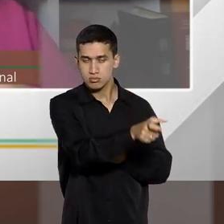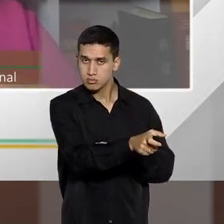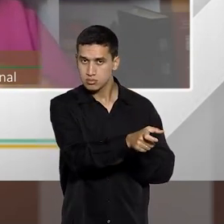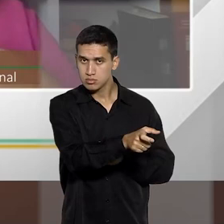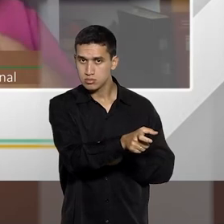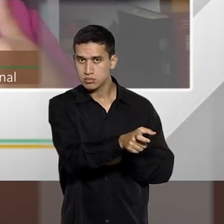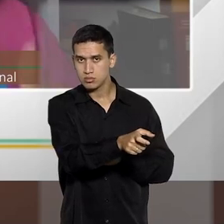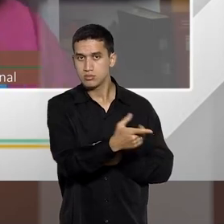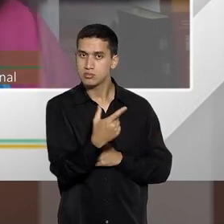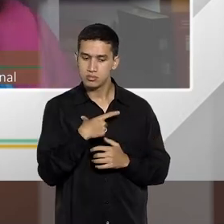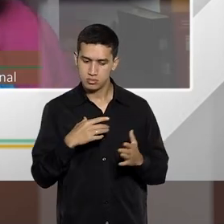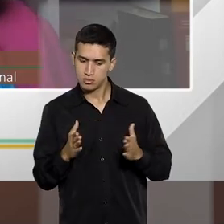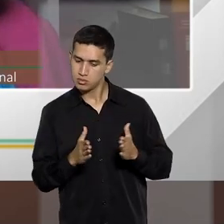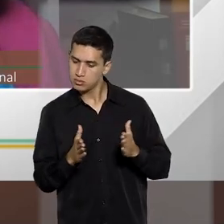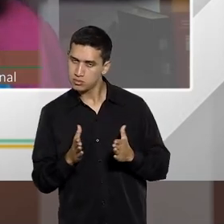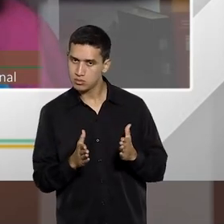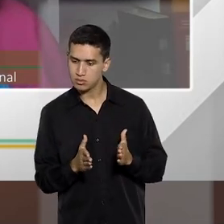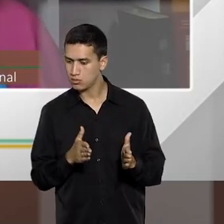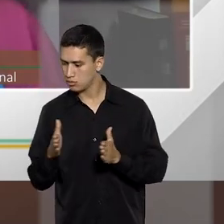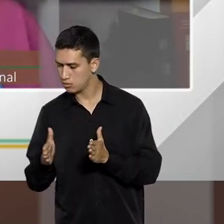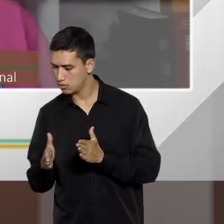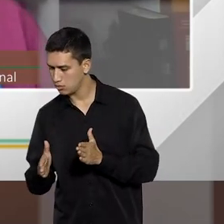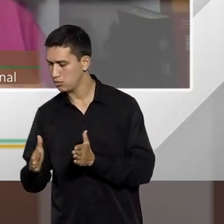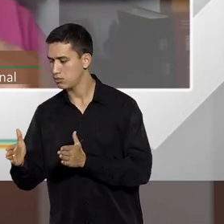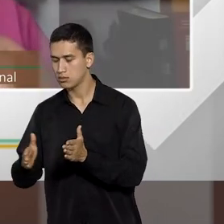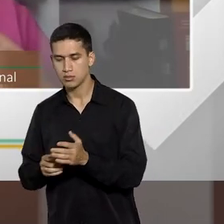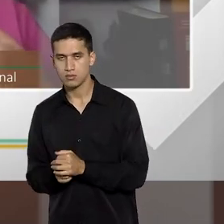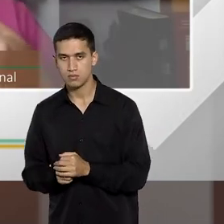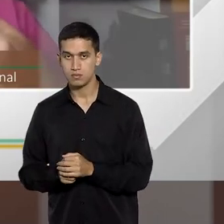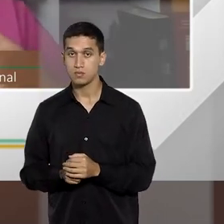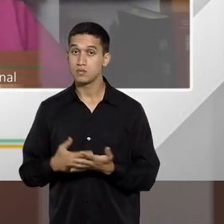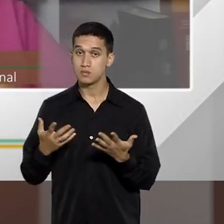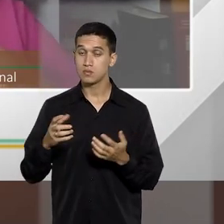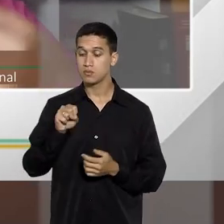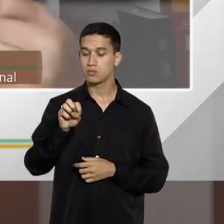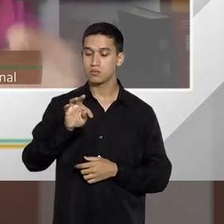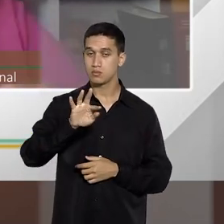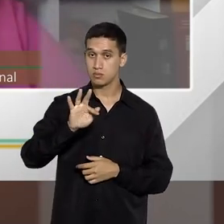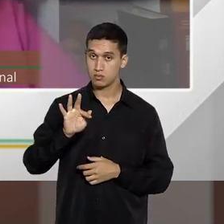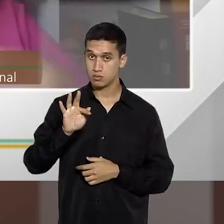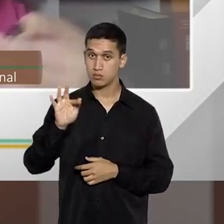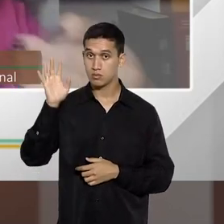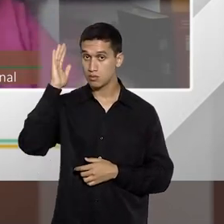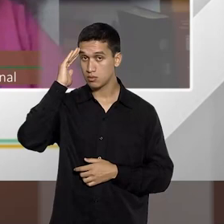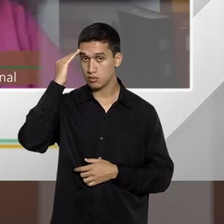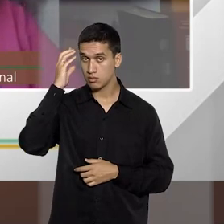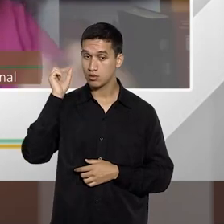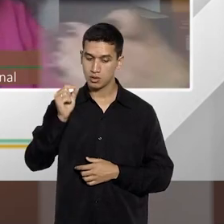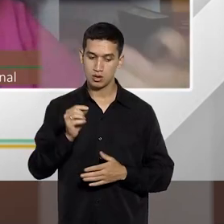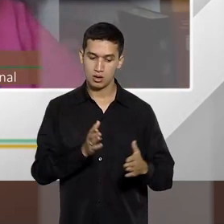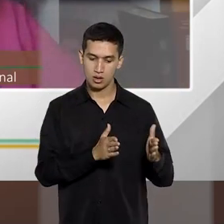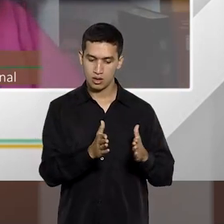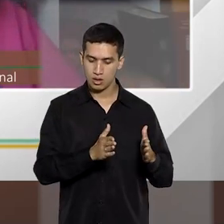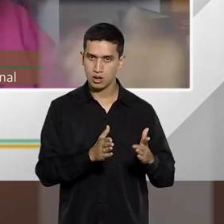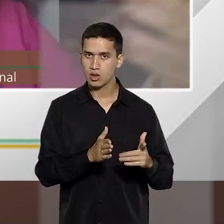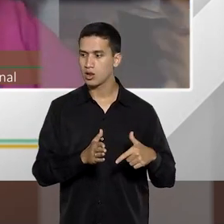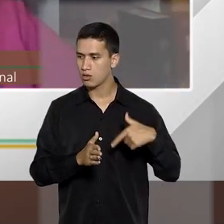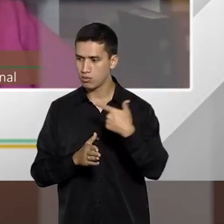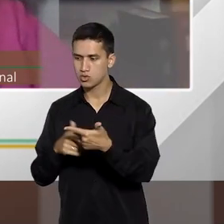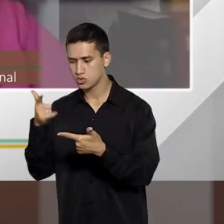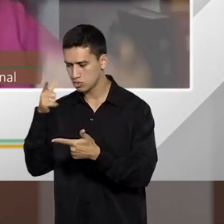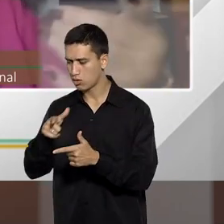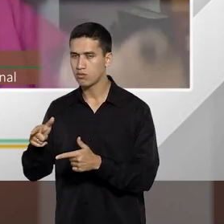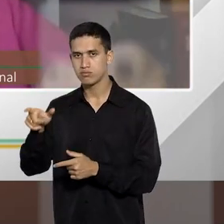STF, ele é muito claro nessa definição, ele entende que o intervalo entre essas condutas semelhantes,